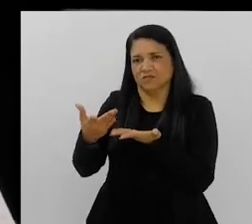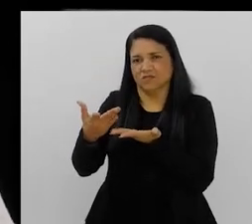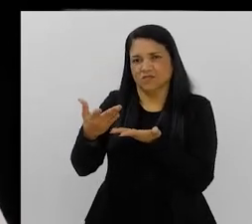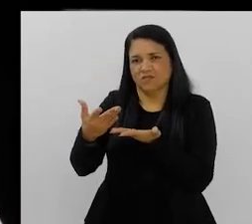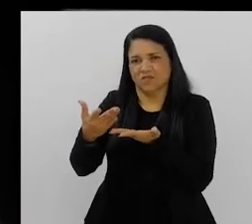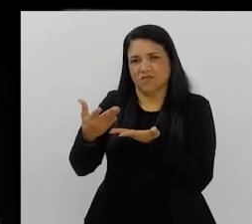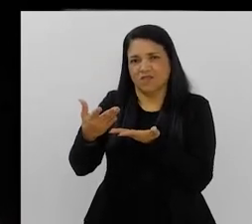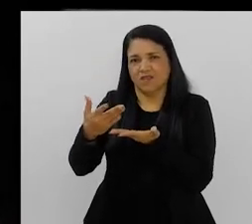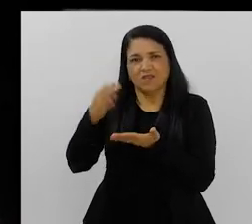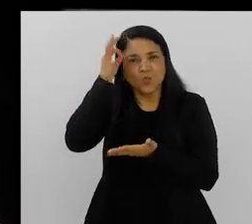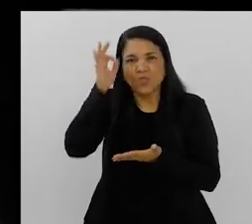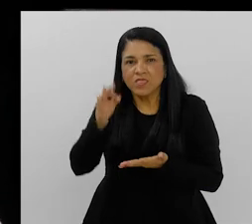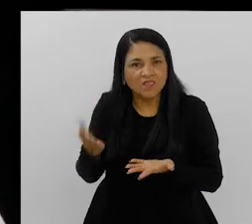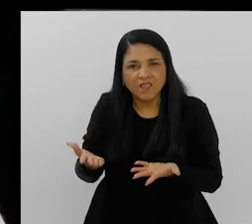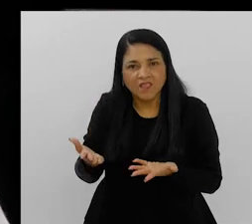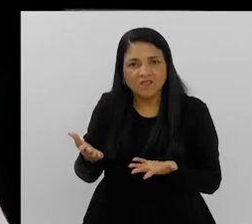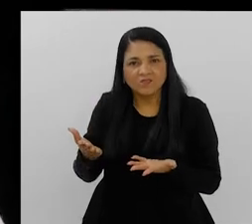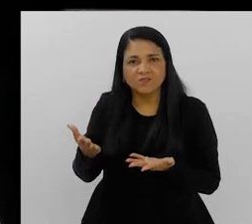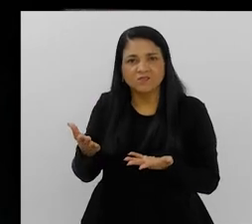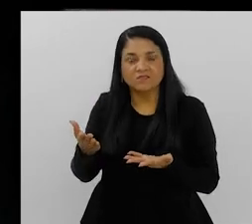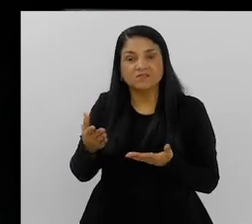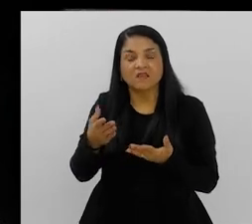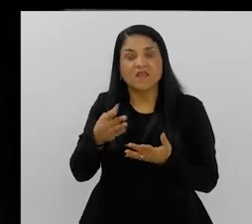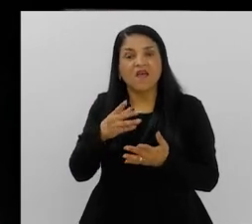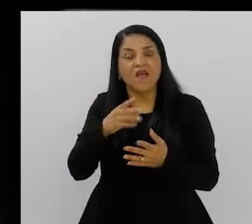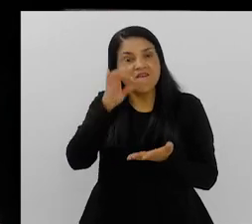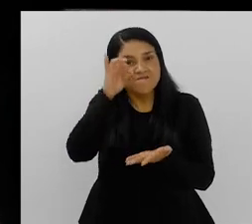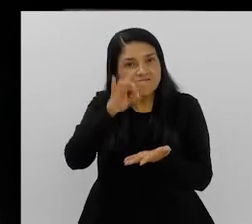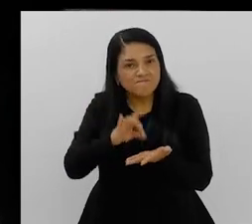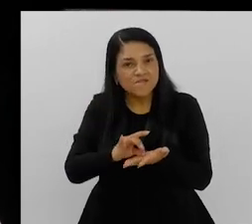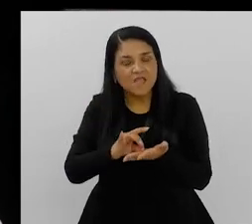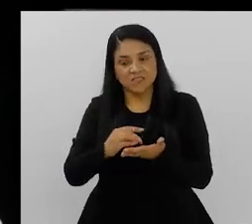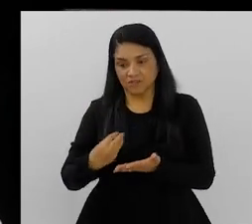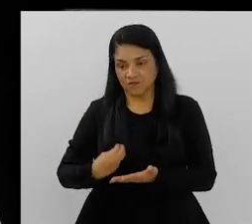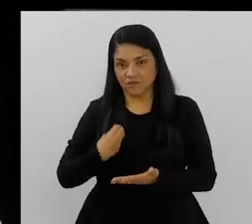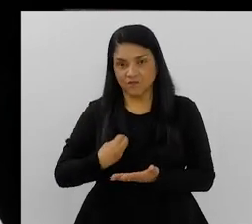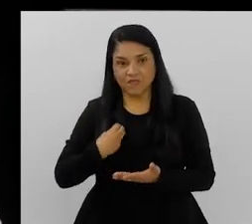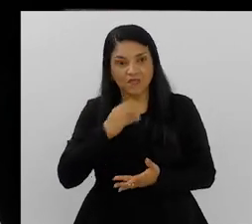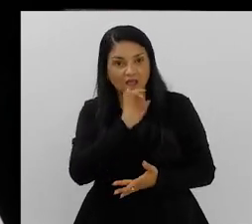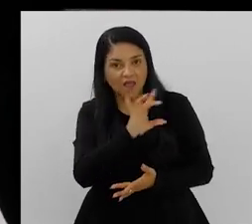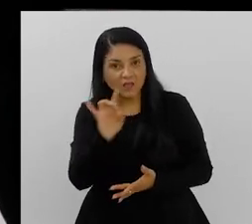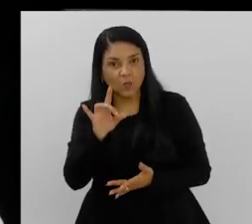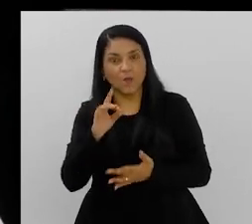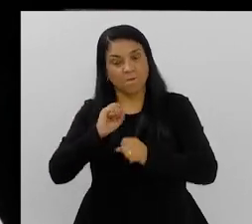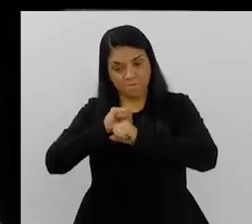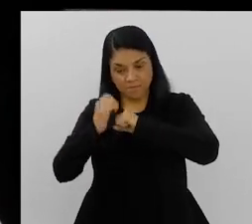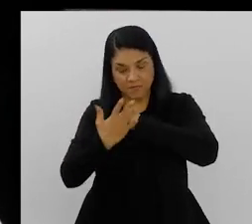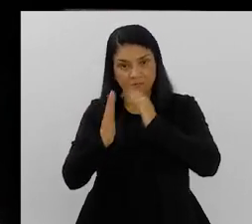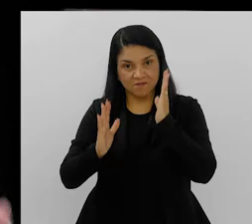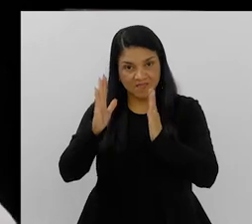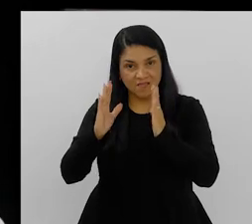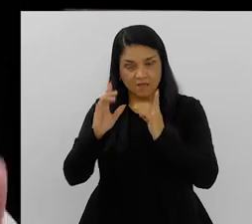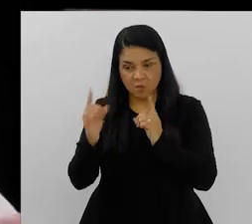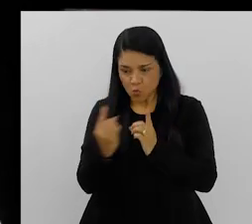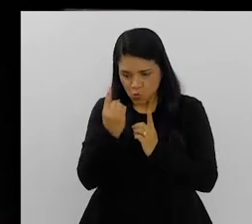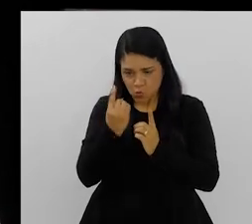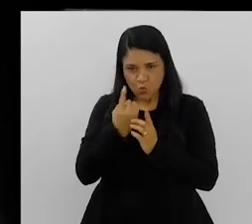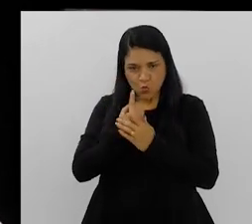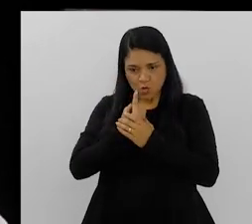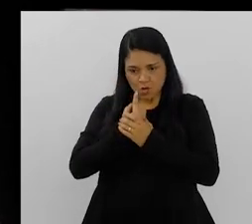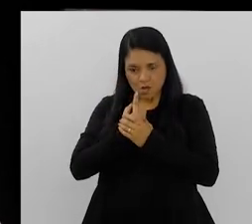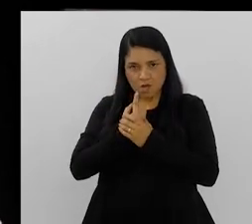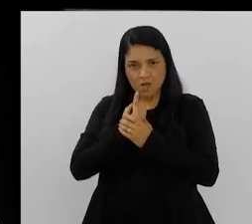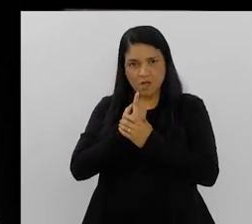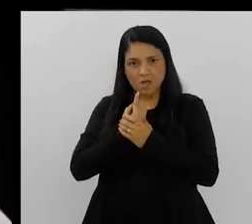medicalizando esse sofrimento, que não patologizando esse sofrimento, que não entendendo também as realidades, as diferenças de realidades. A pandemia mostrou